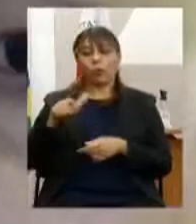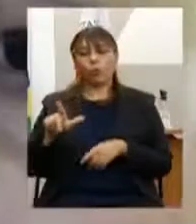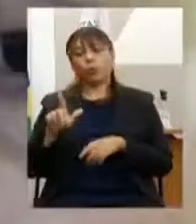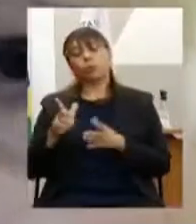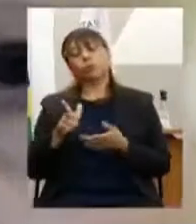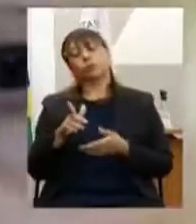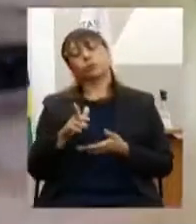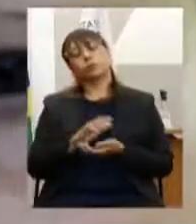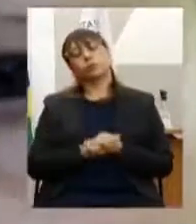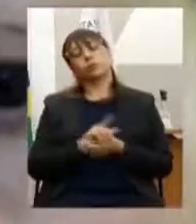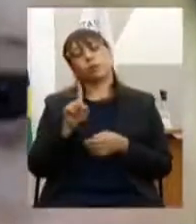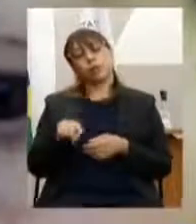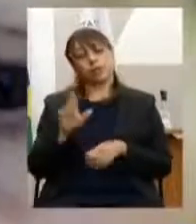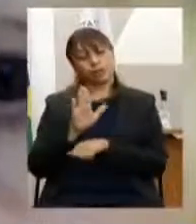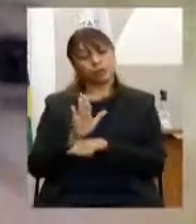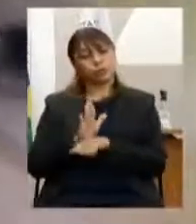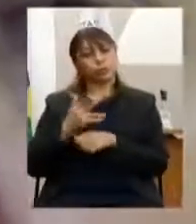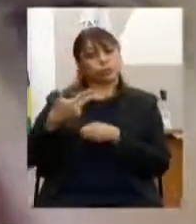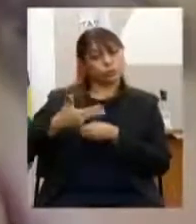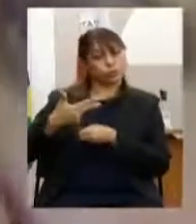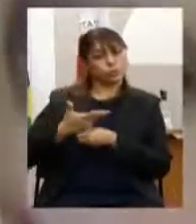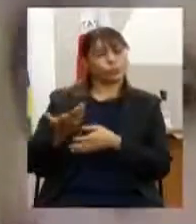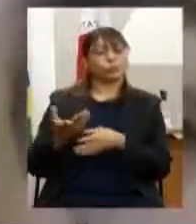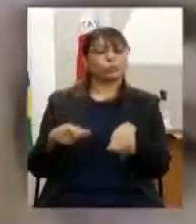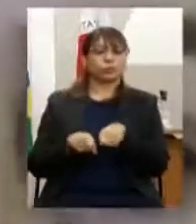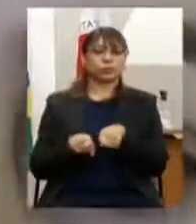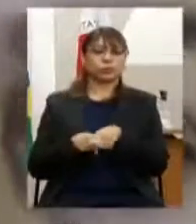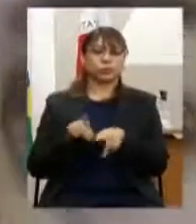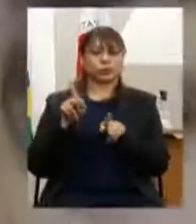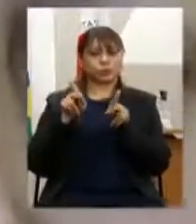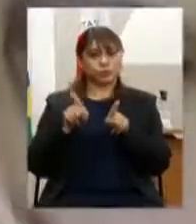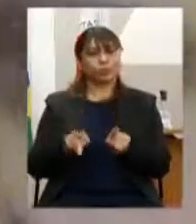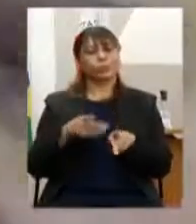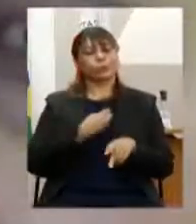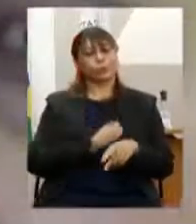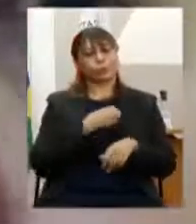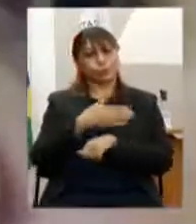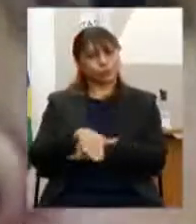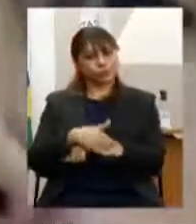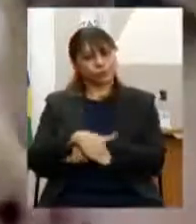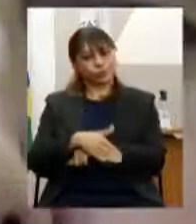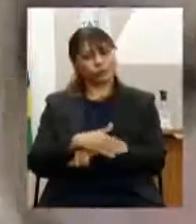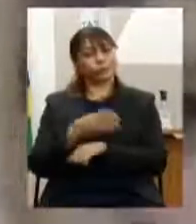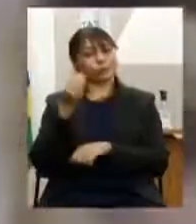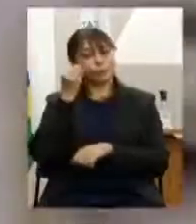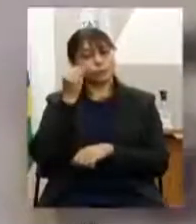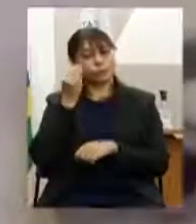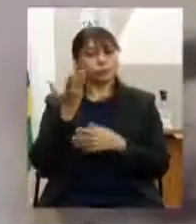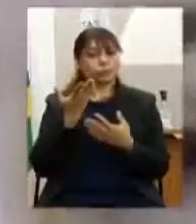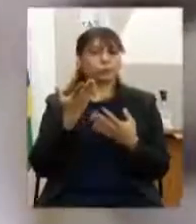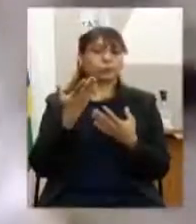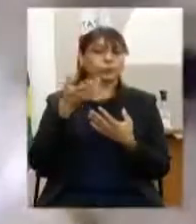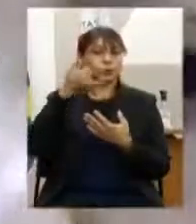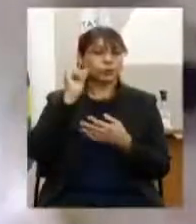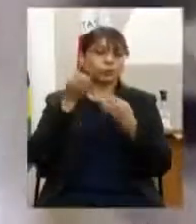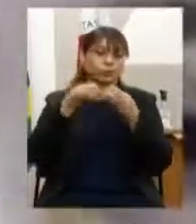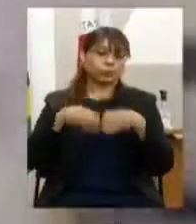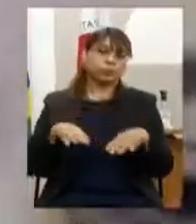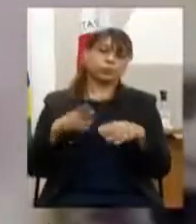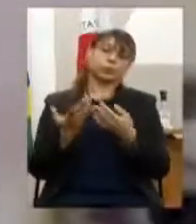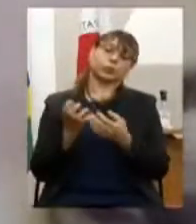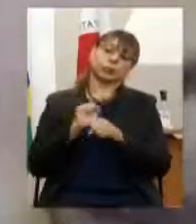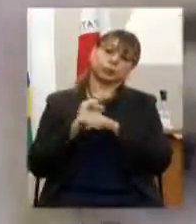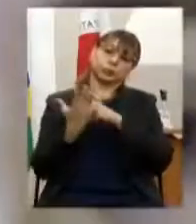assistenciais para idosos e população em situação de rua no enfrentamento ao Covid-19. Essas quatro